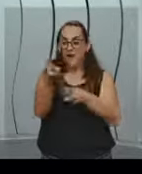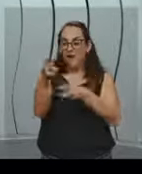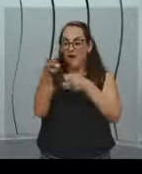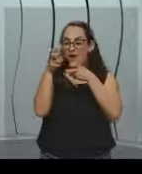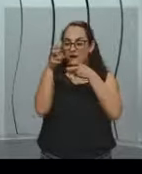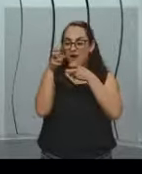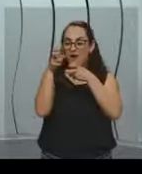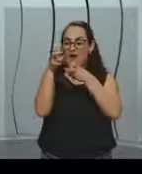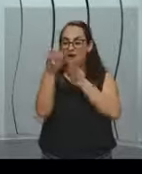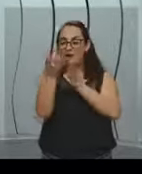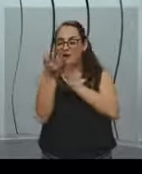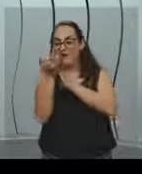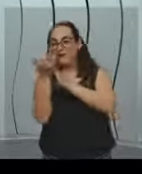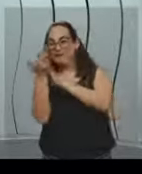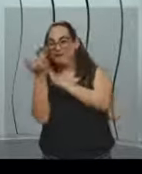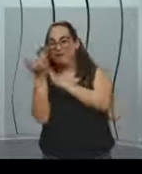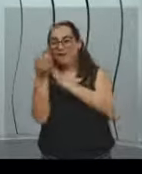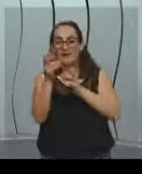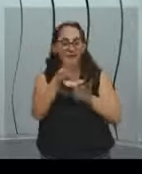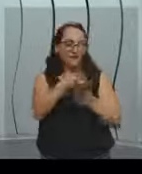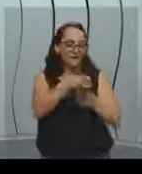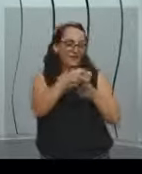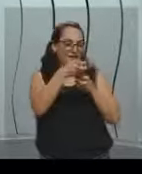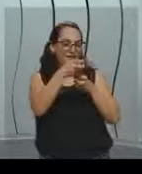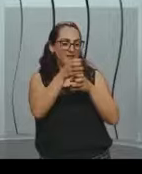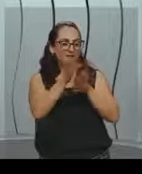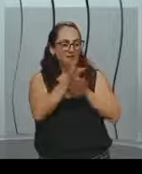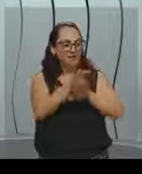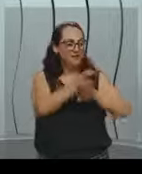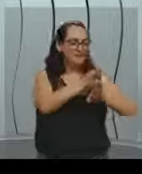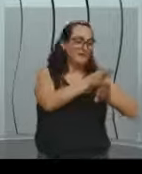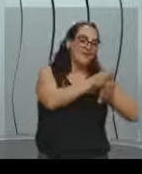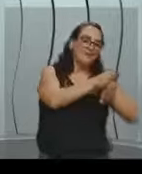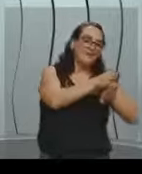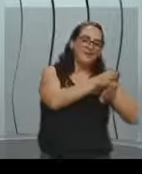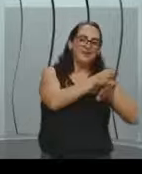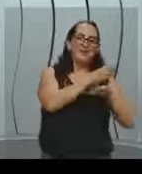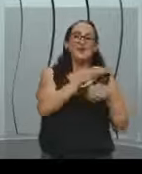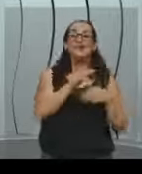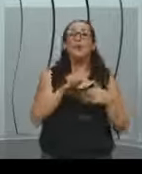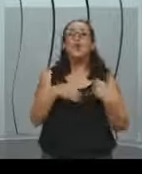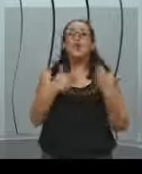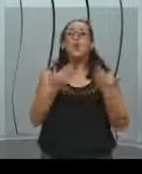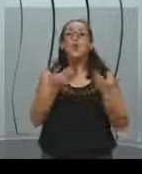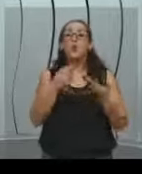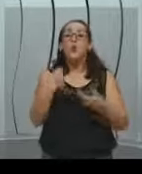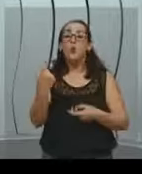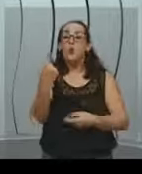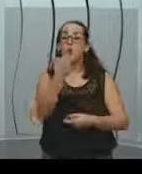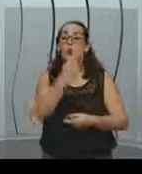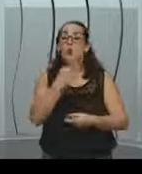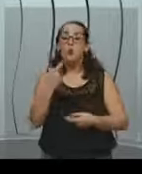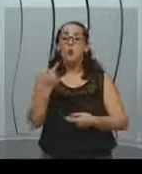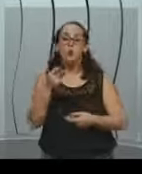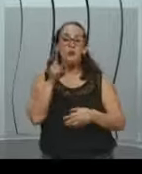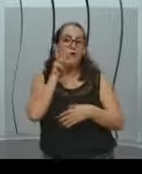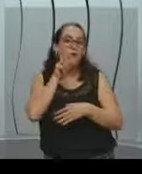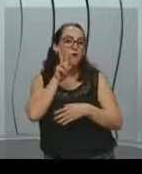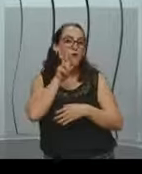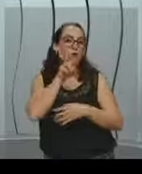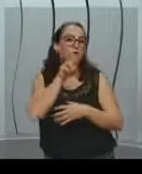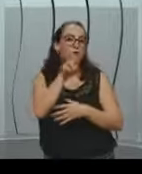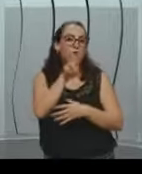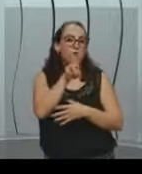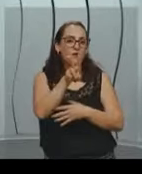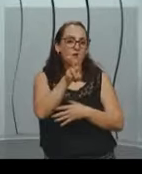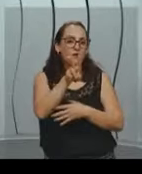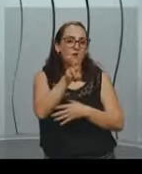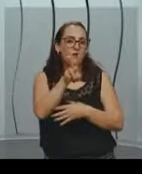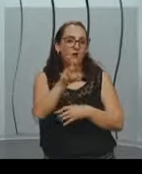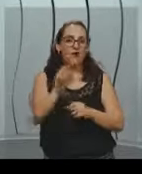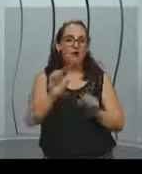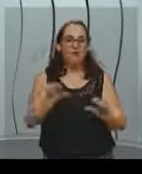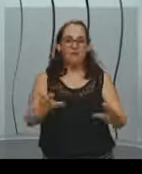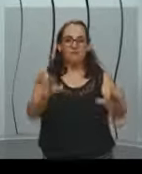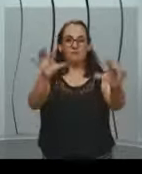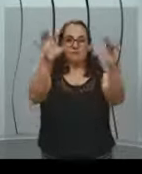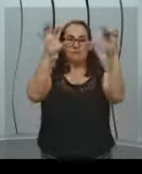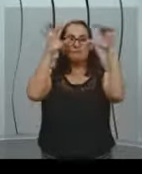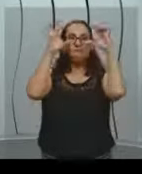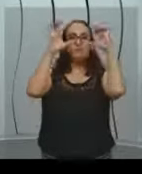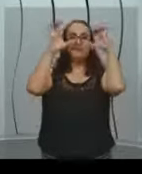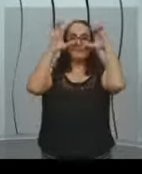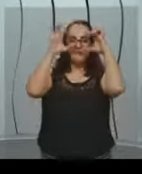olho esquerdo. e quando nós vamos assistir a esses filmes, aí nós colocamos aquele famoso óculos 3D.